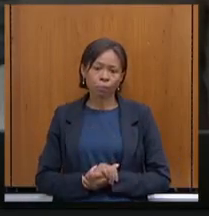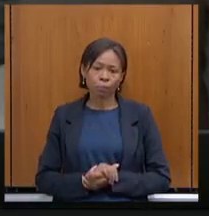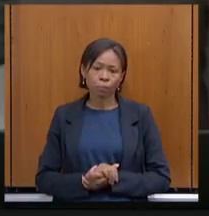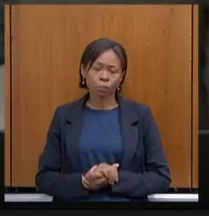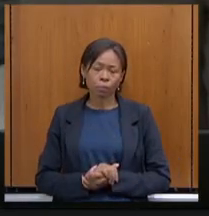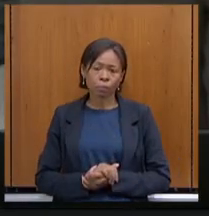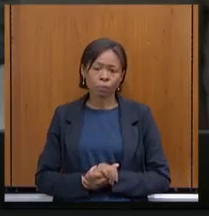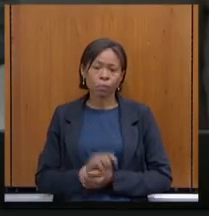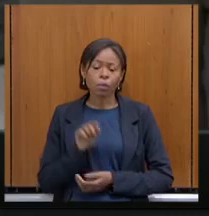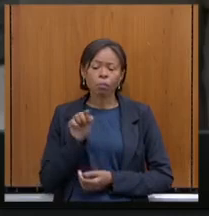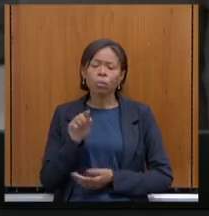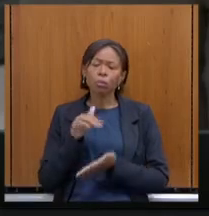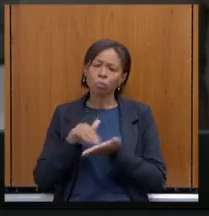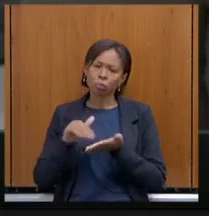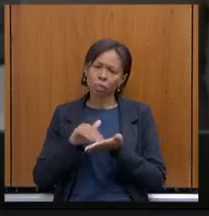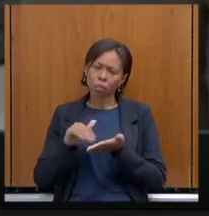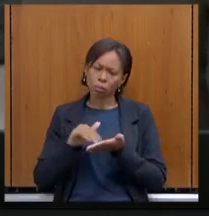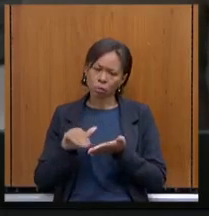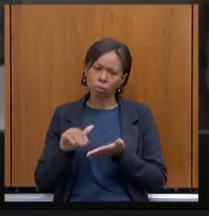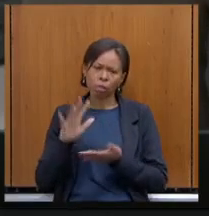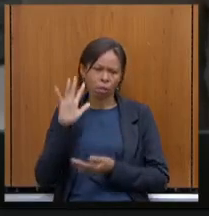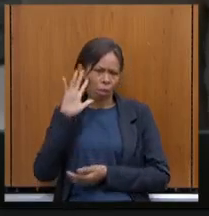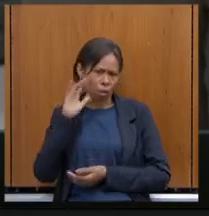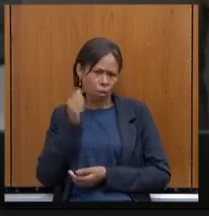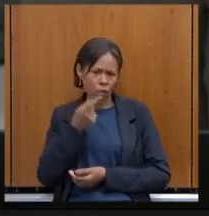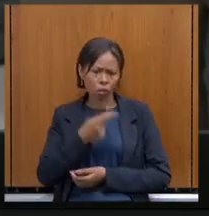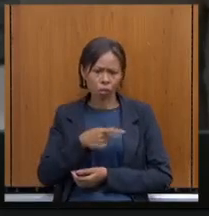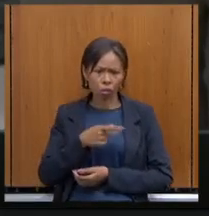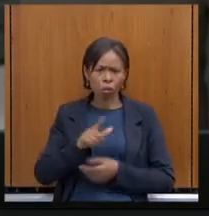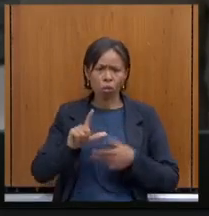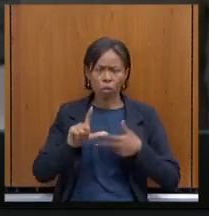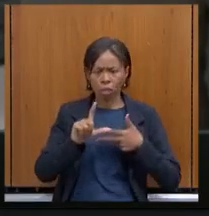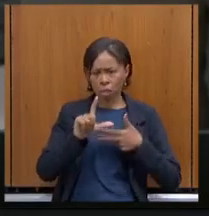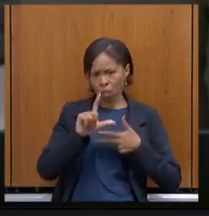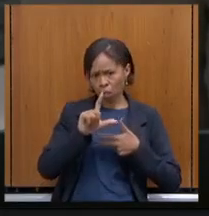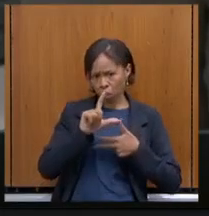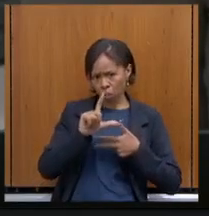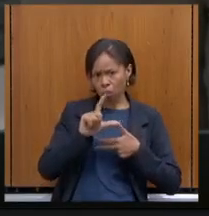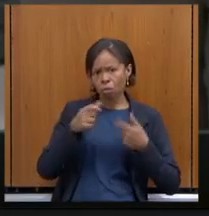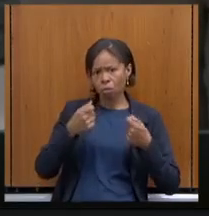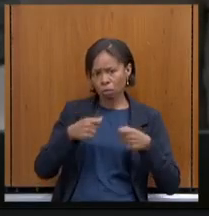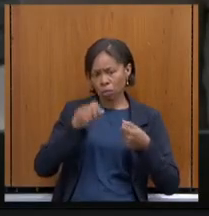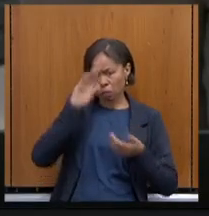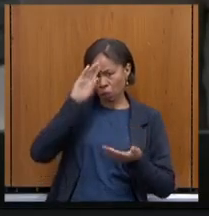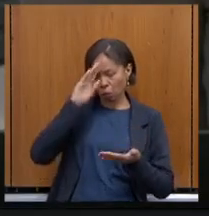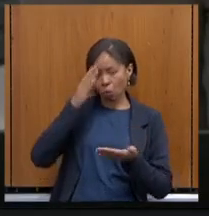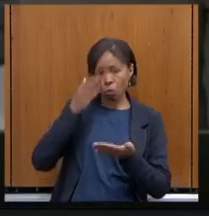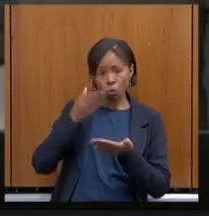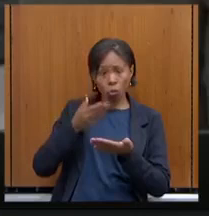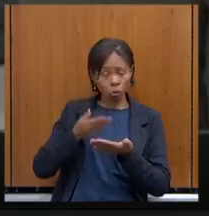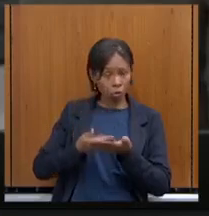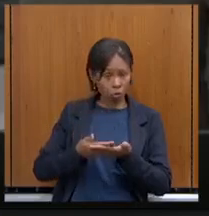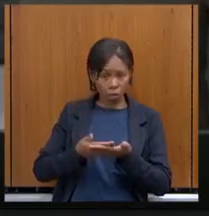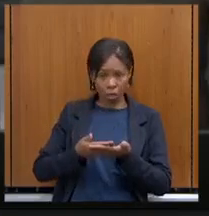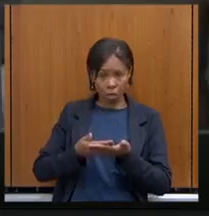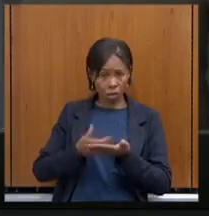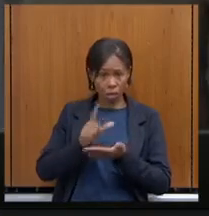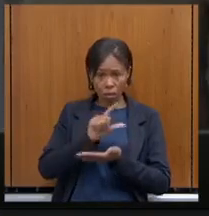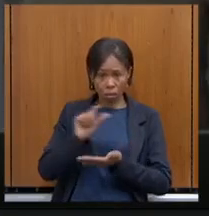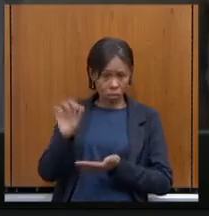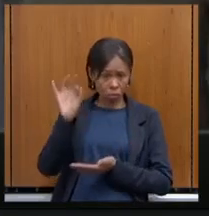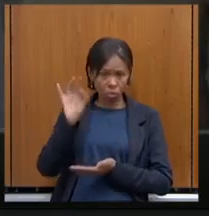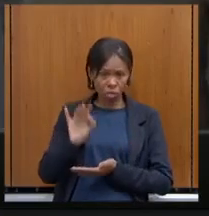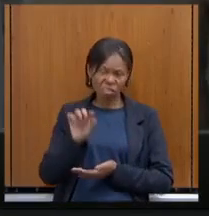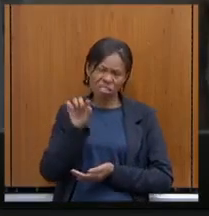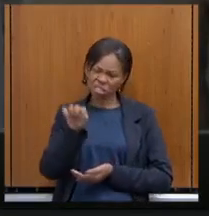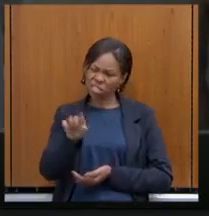entende que nós, do Legislativo, devemos confiar, né, cegamente, não é a Vossa Excelência, é